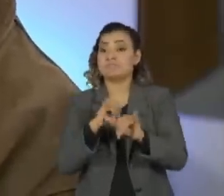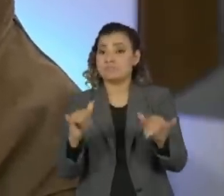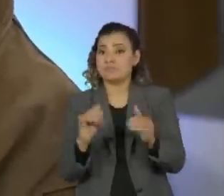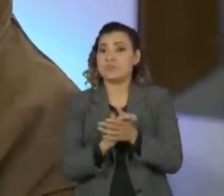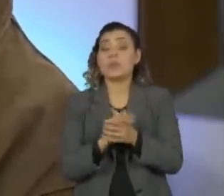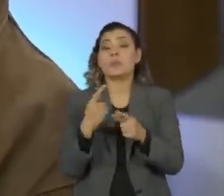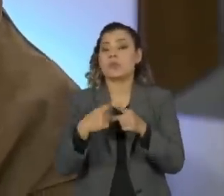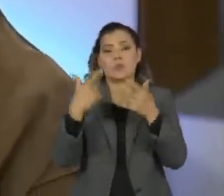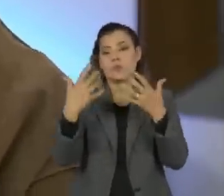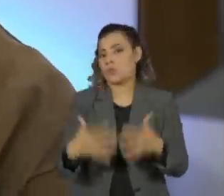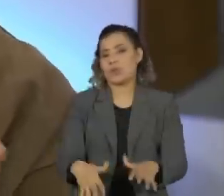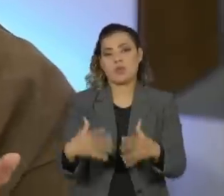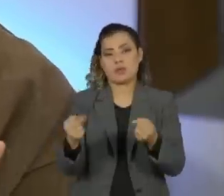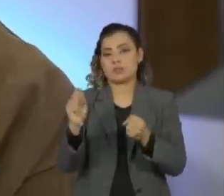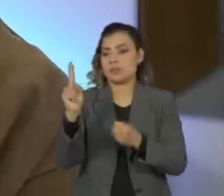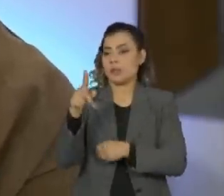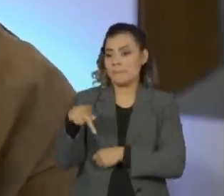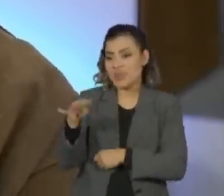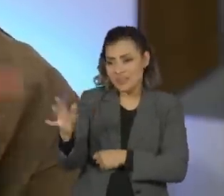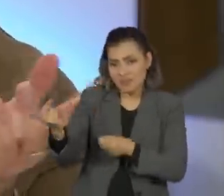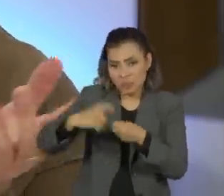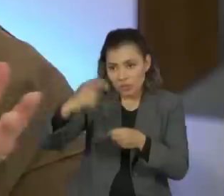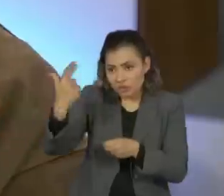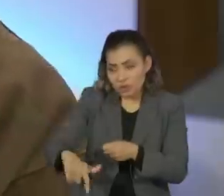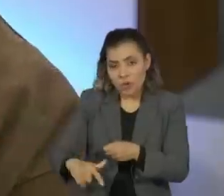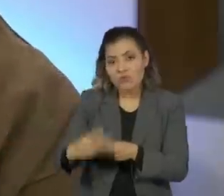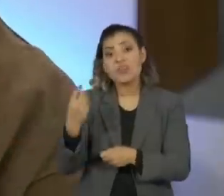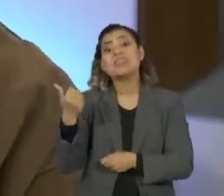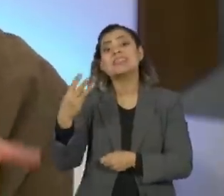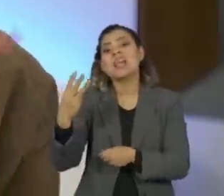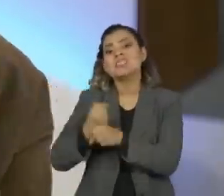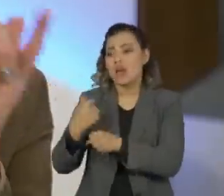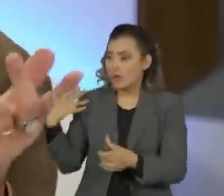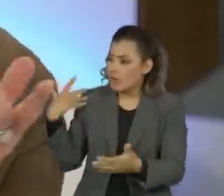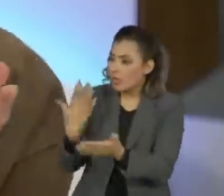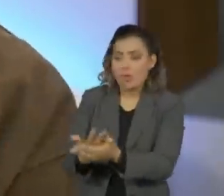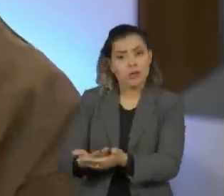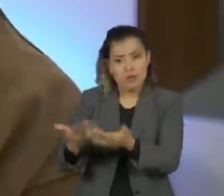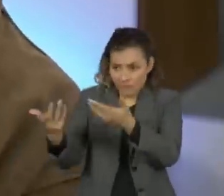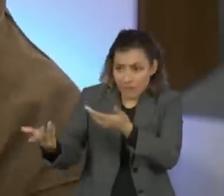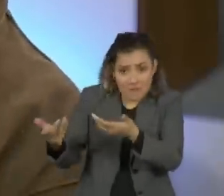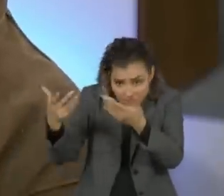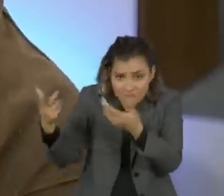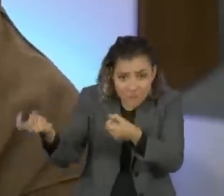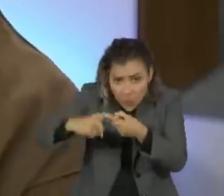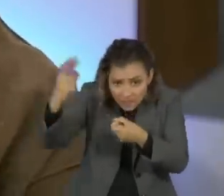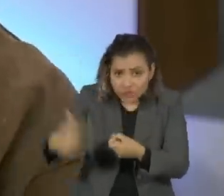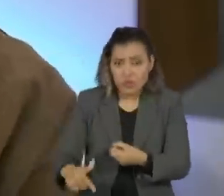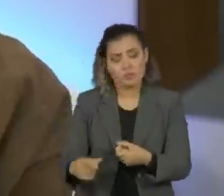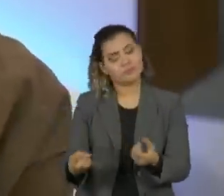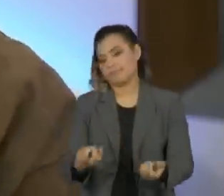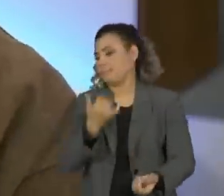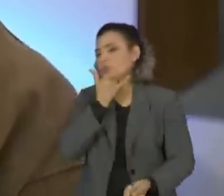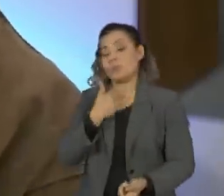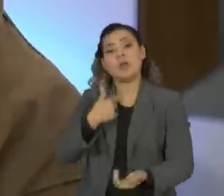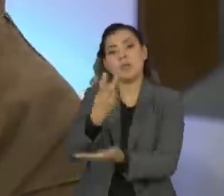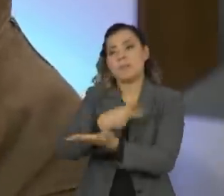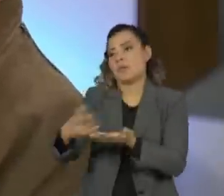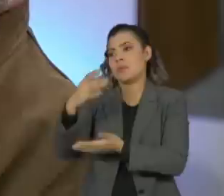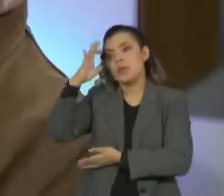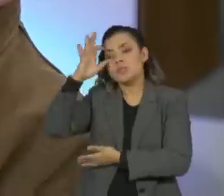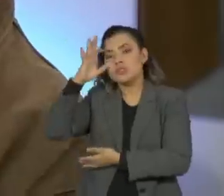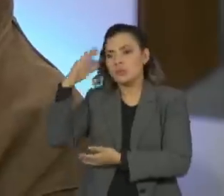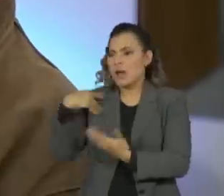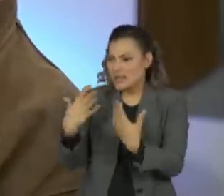porque eu não ia, querer admitir que o PT voltasse depois de 13 anos sem a menor transição, depois do impeachment da Dilma voltar